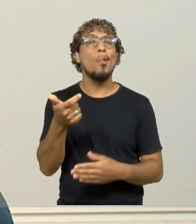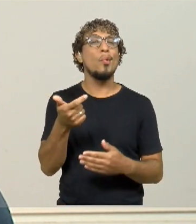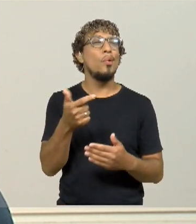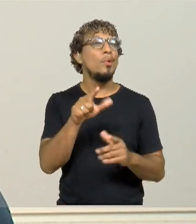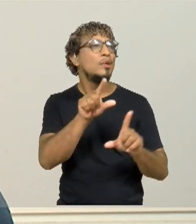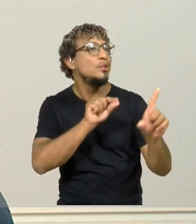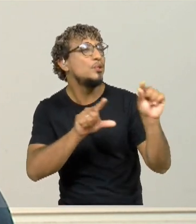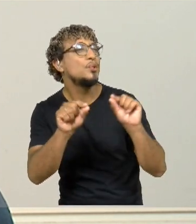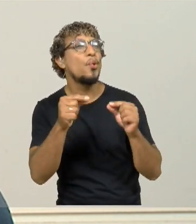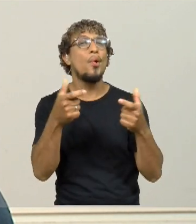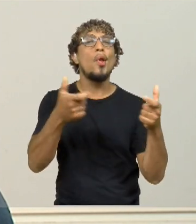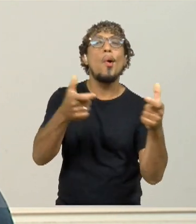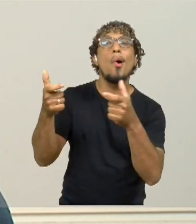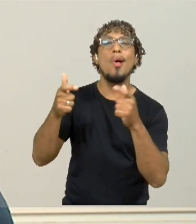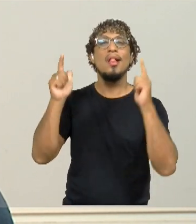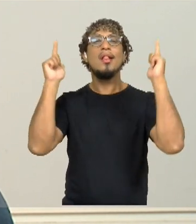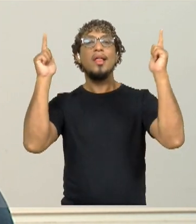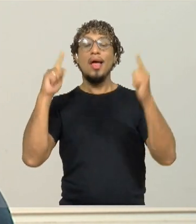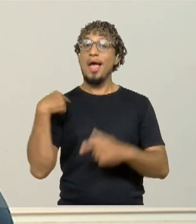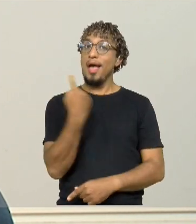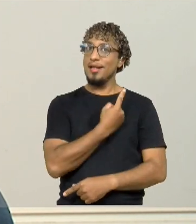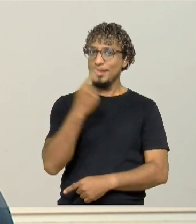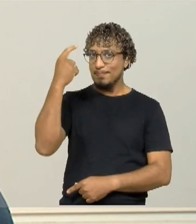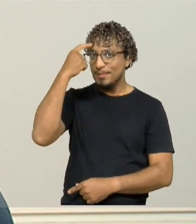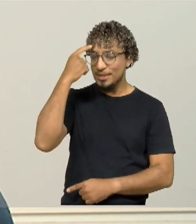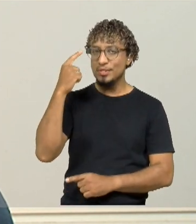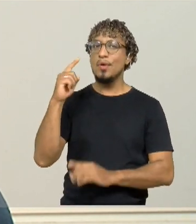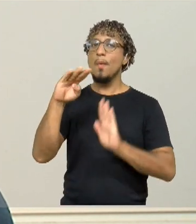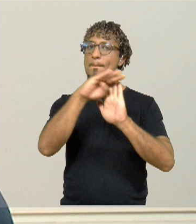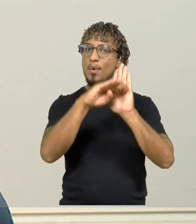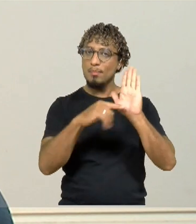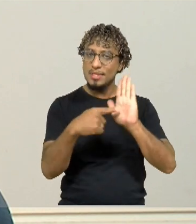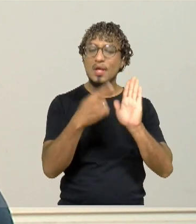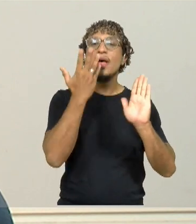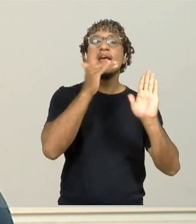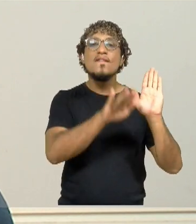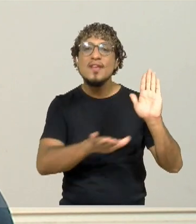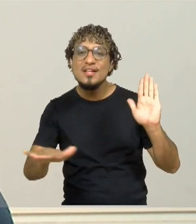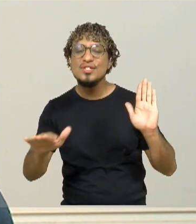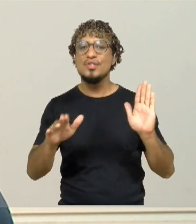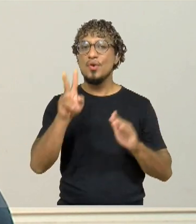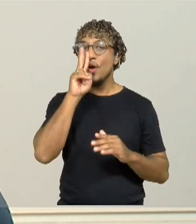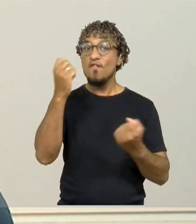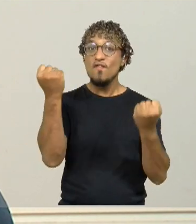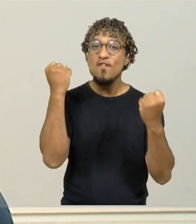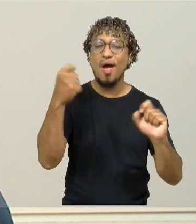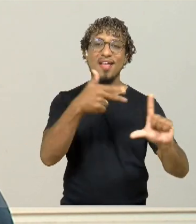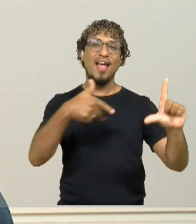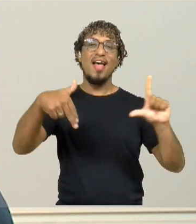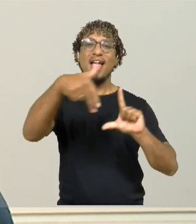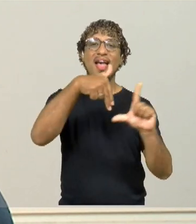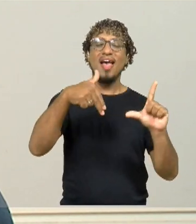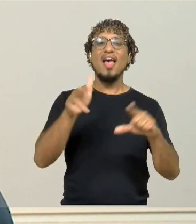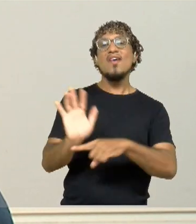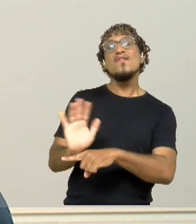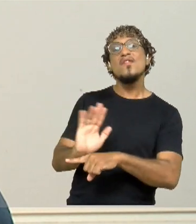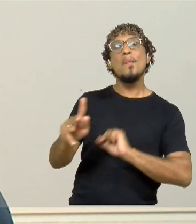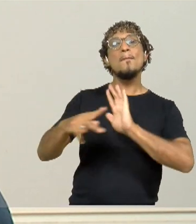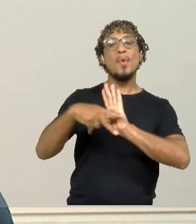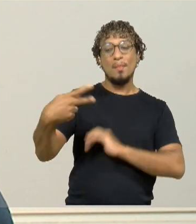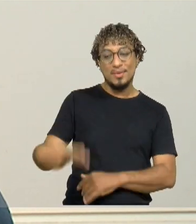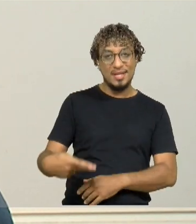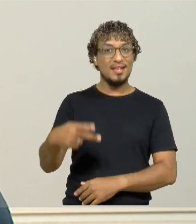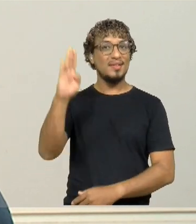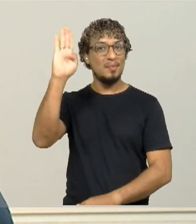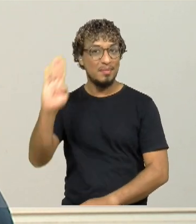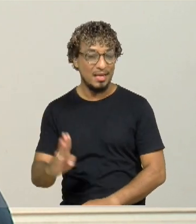a gente montou uma programação infantil muito forte, né? Muitas animações, filmes brasileiros, né, pra atender